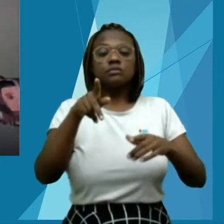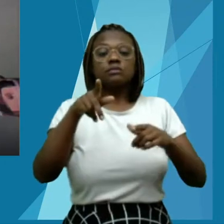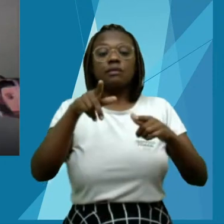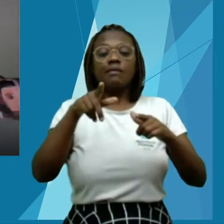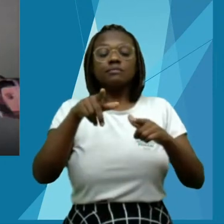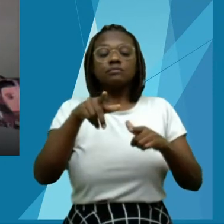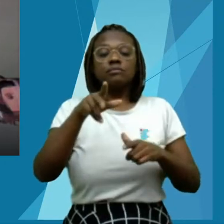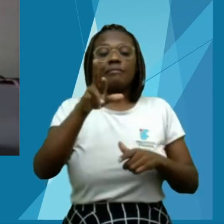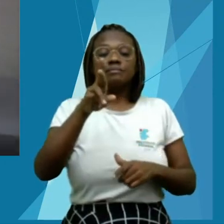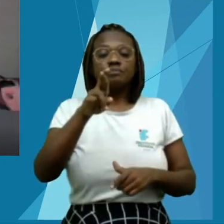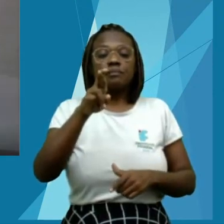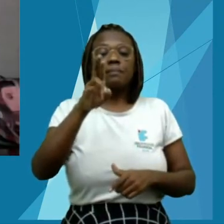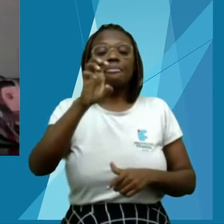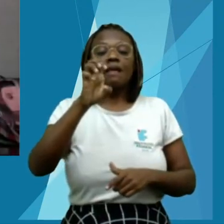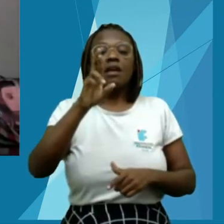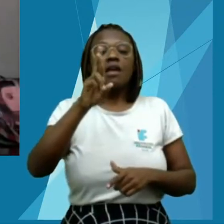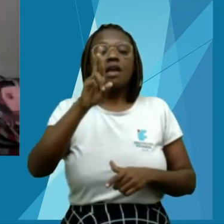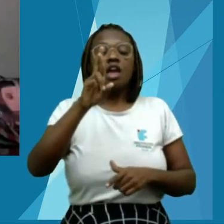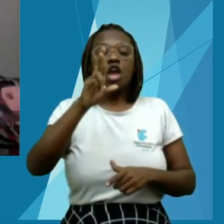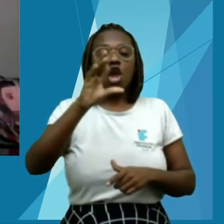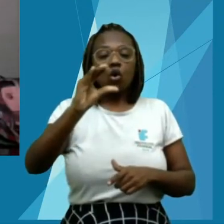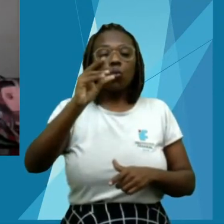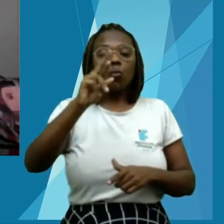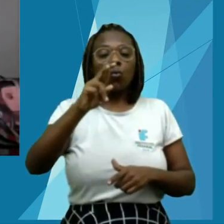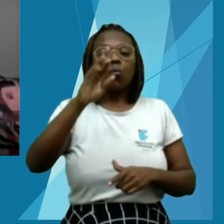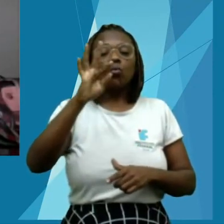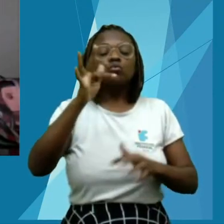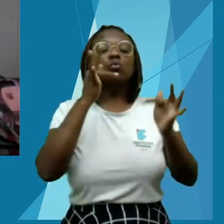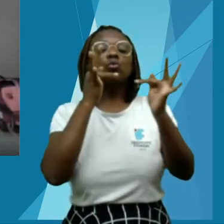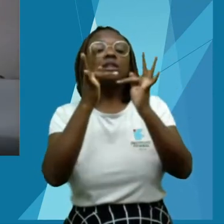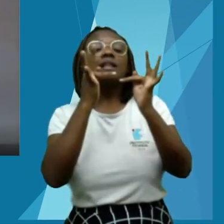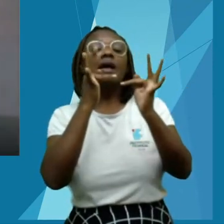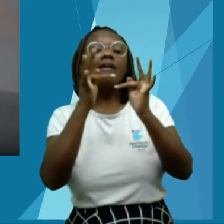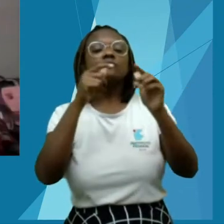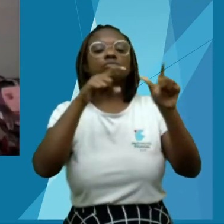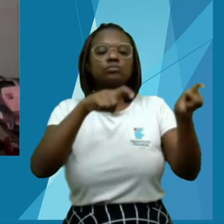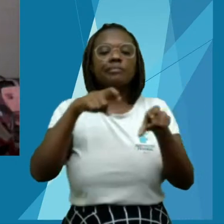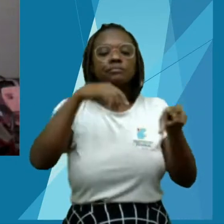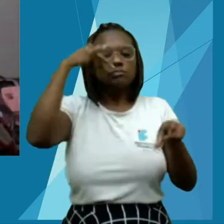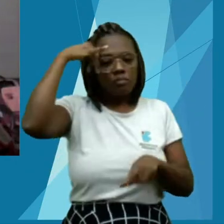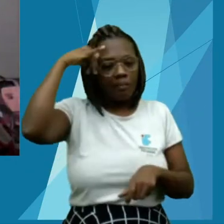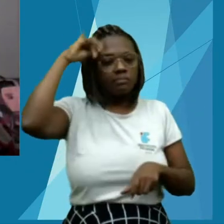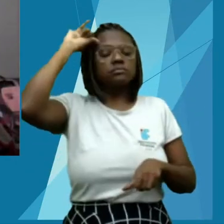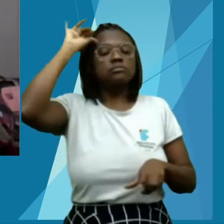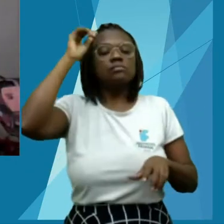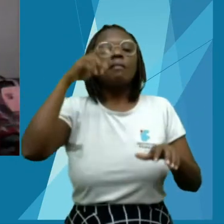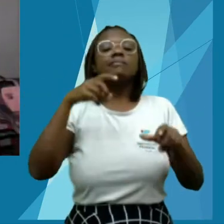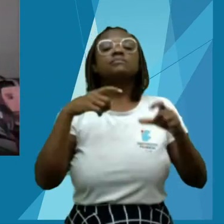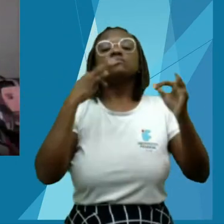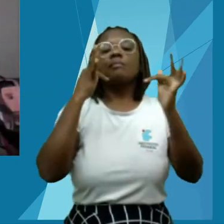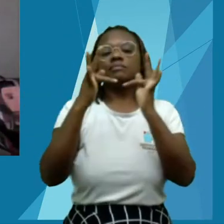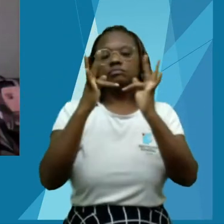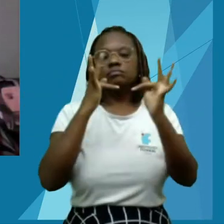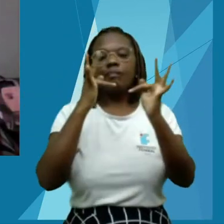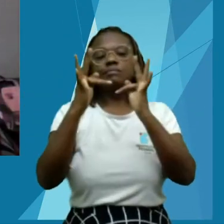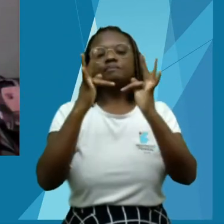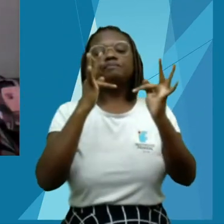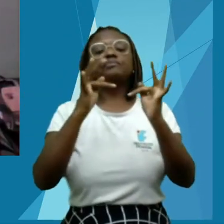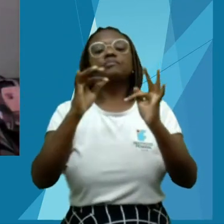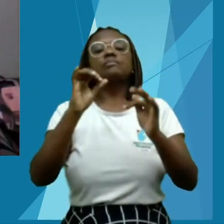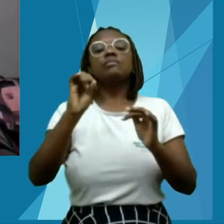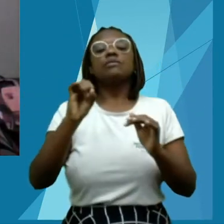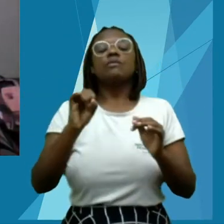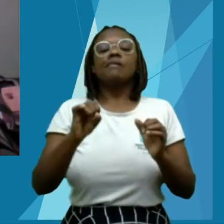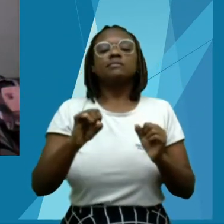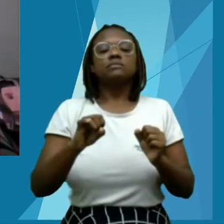pesqueiros, técnico em agropecuária e tecnólogo em agroecologia do Instituto de Educação